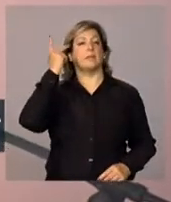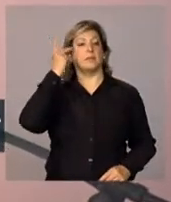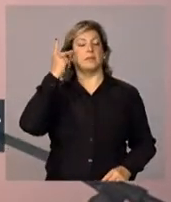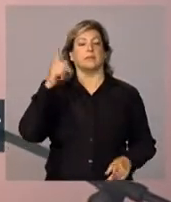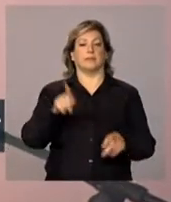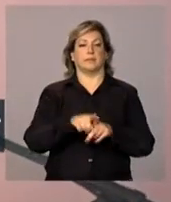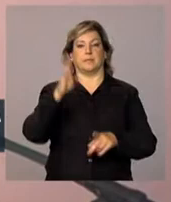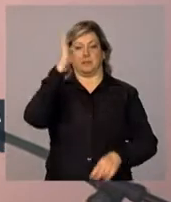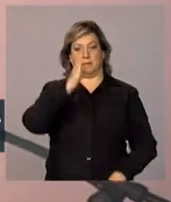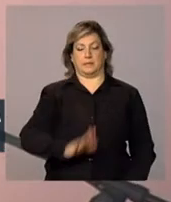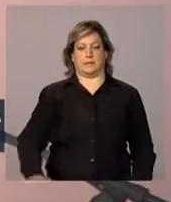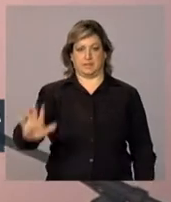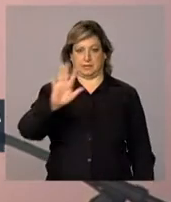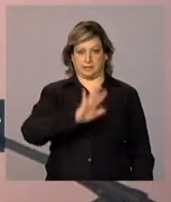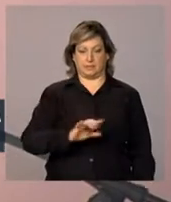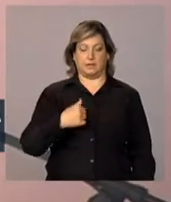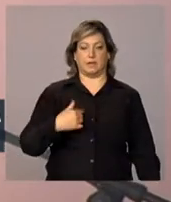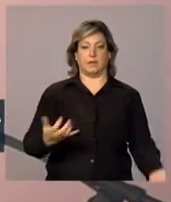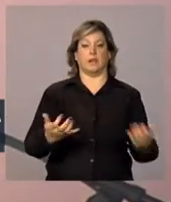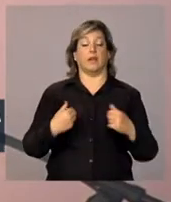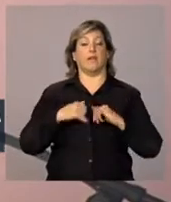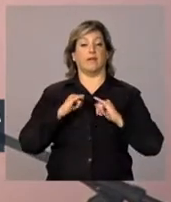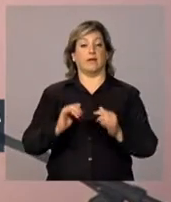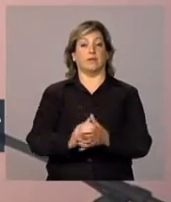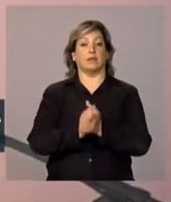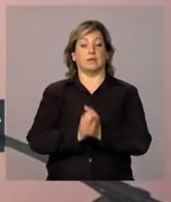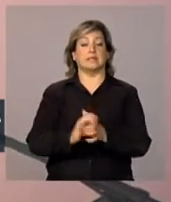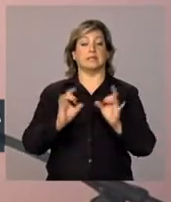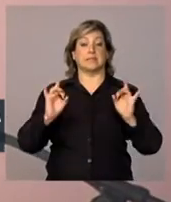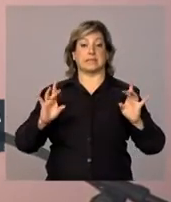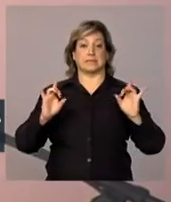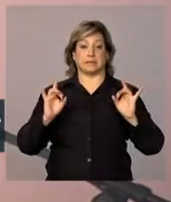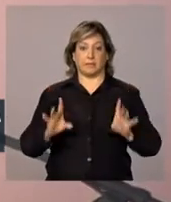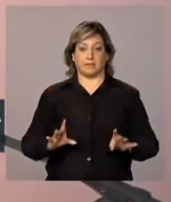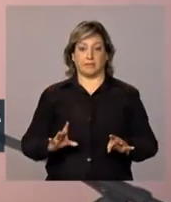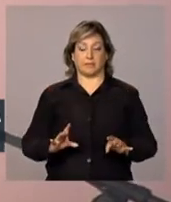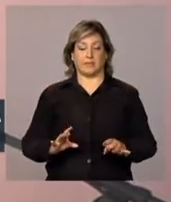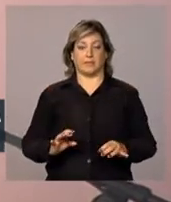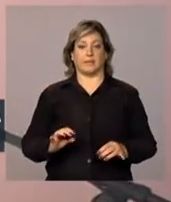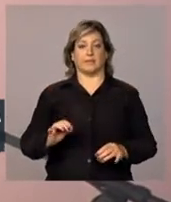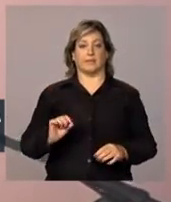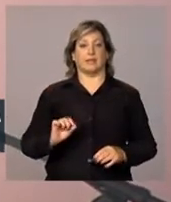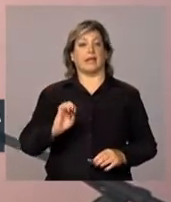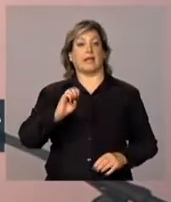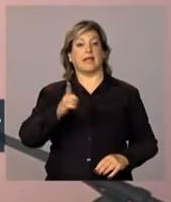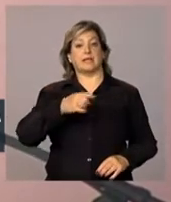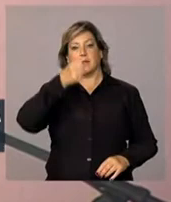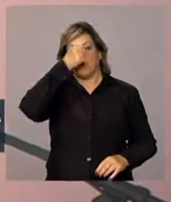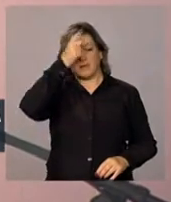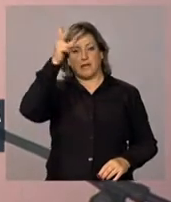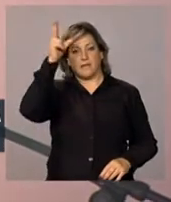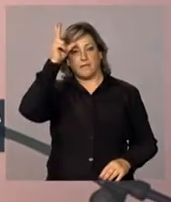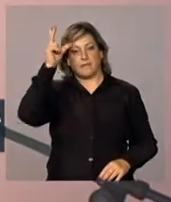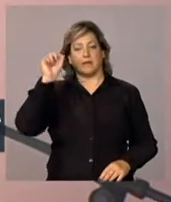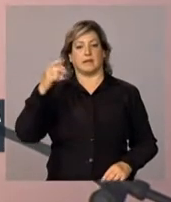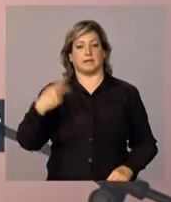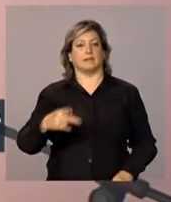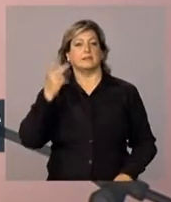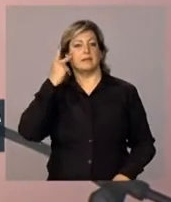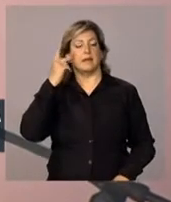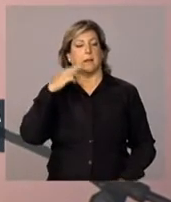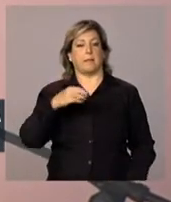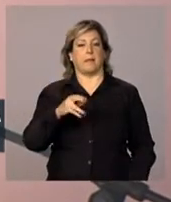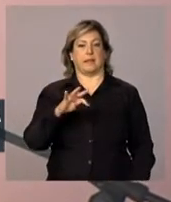brasileiros. Vou dirigir aqui um cumprimento especial para a ex-prefeita Marta Suplicy.